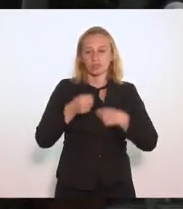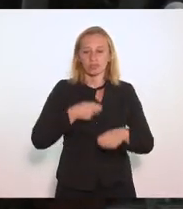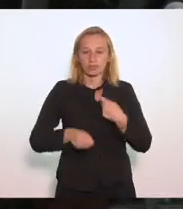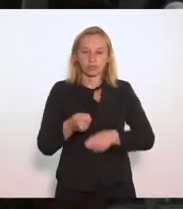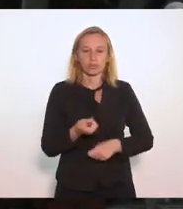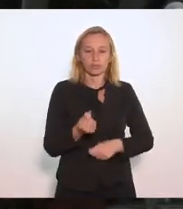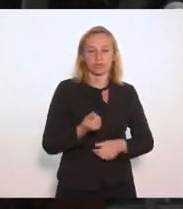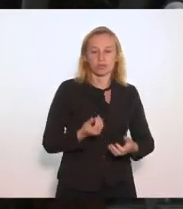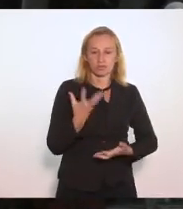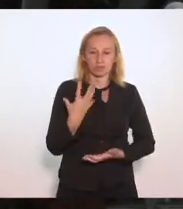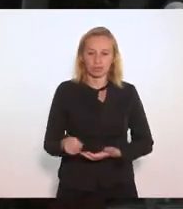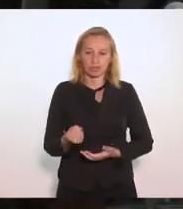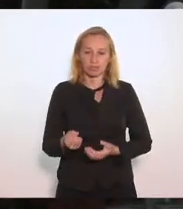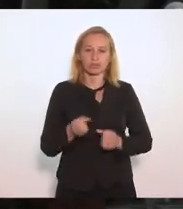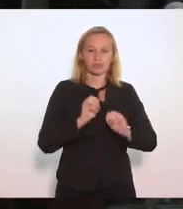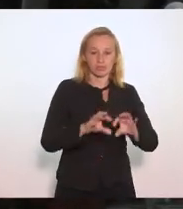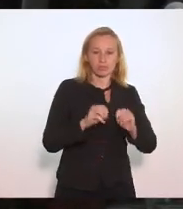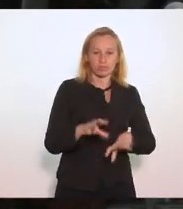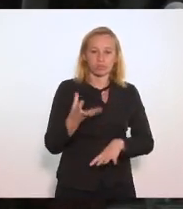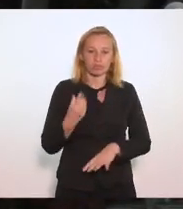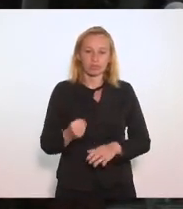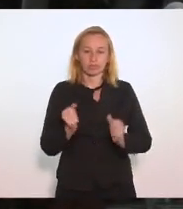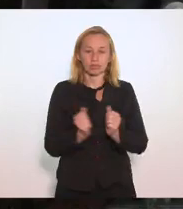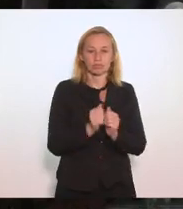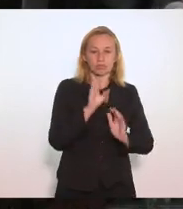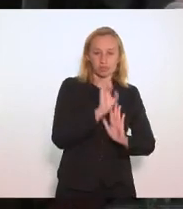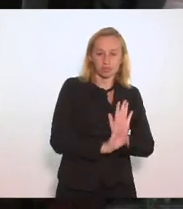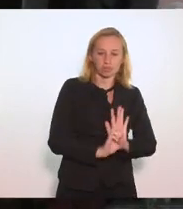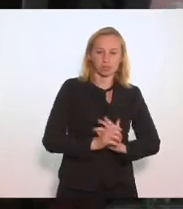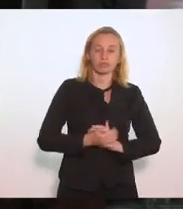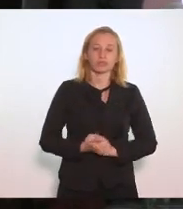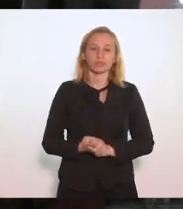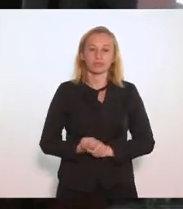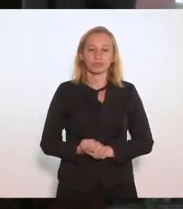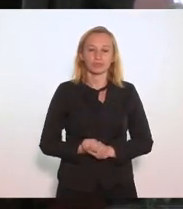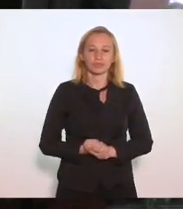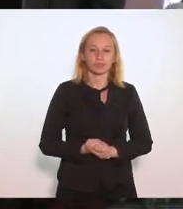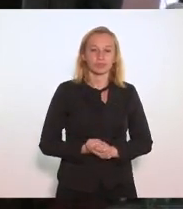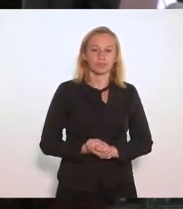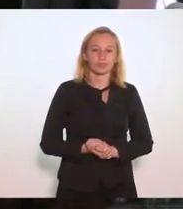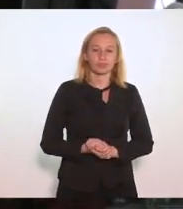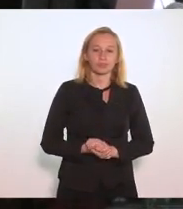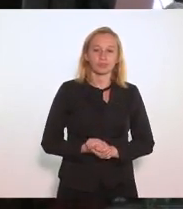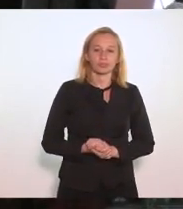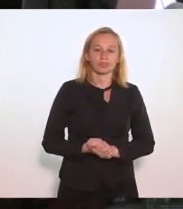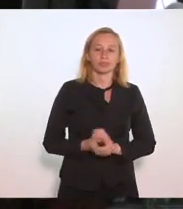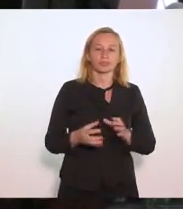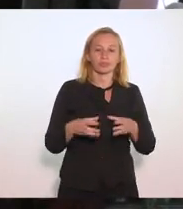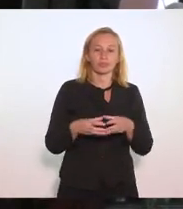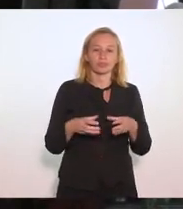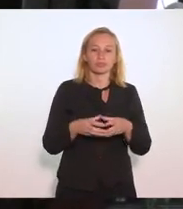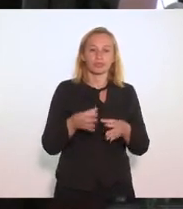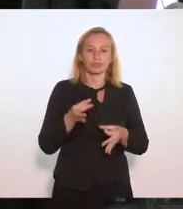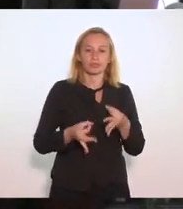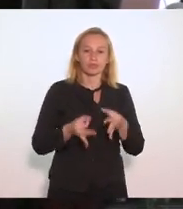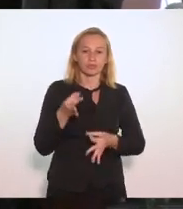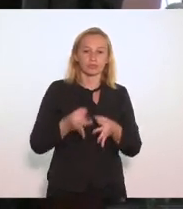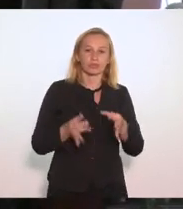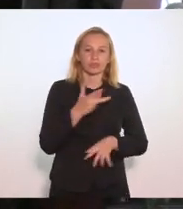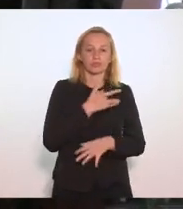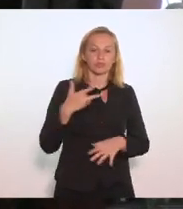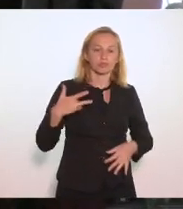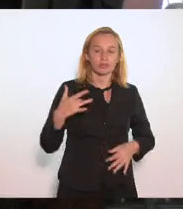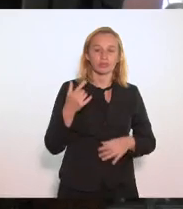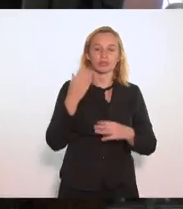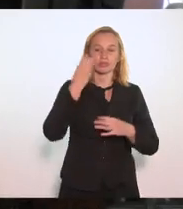favorável, de educação favorável com emendas Dependendo de pareceres das Comissões de Constituição de Justiça, de saúde,